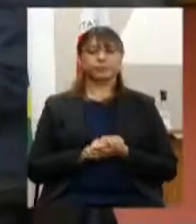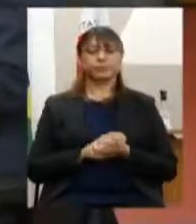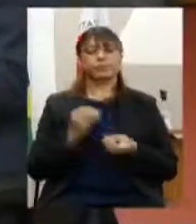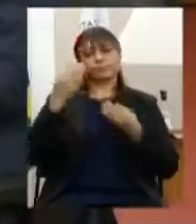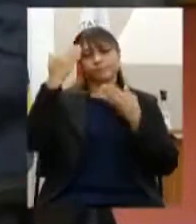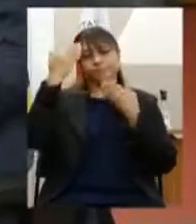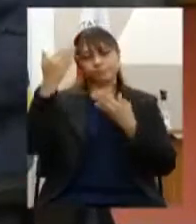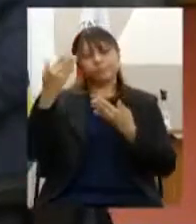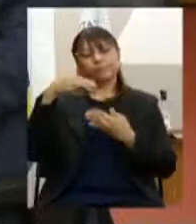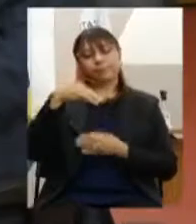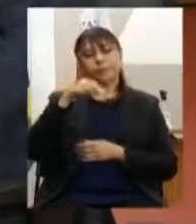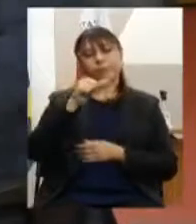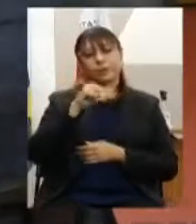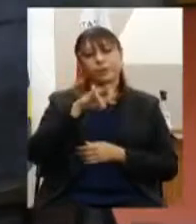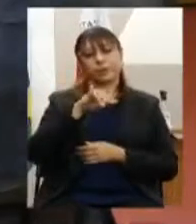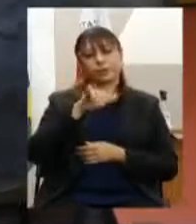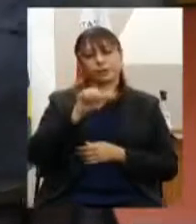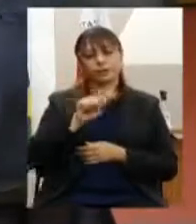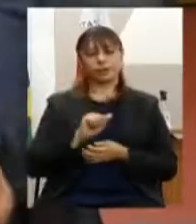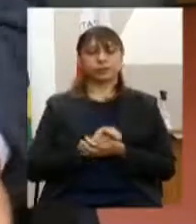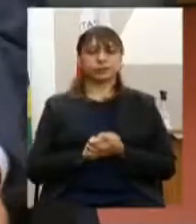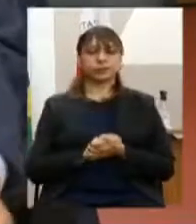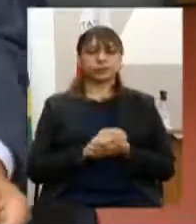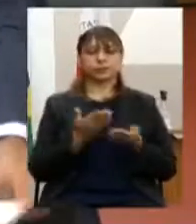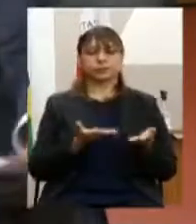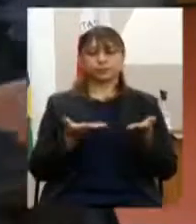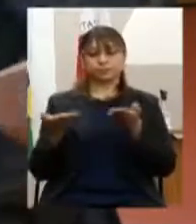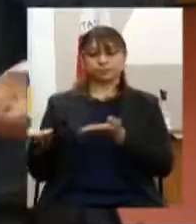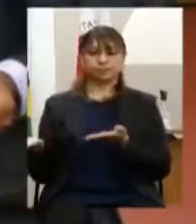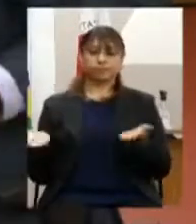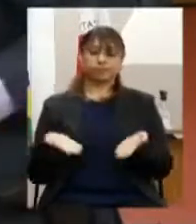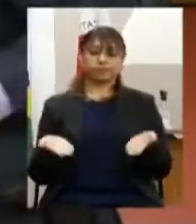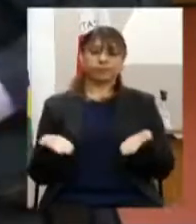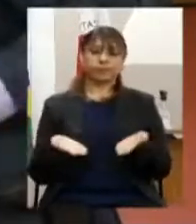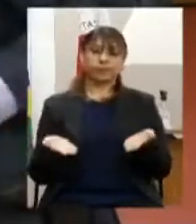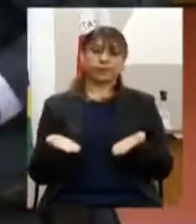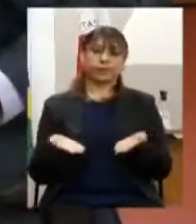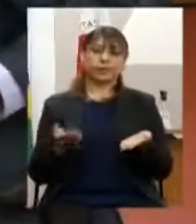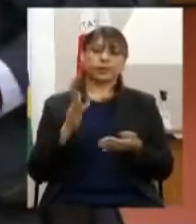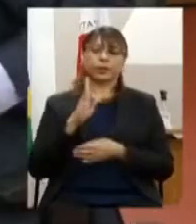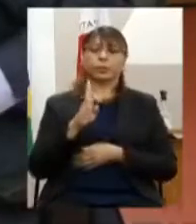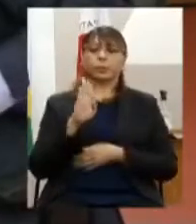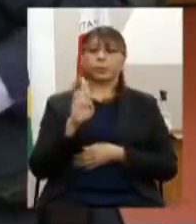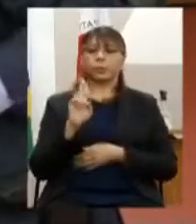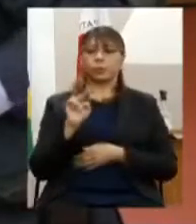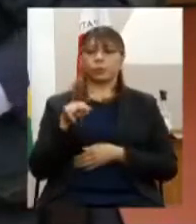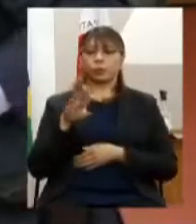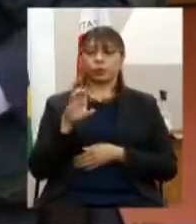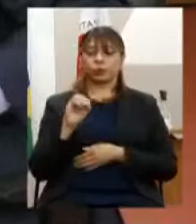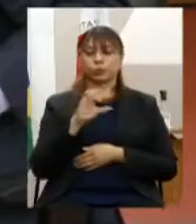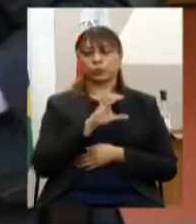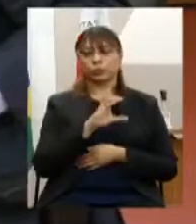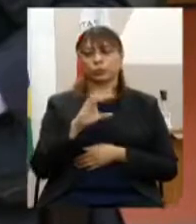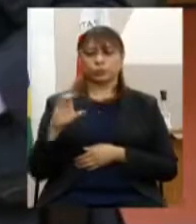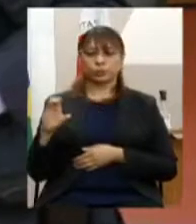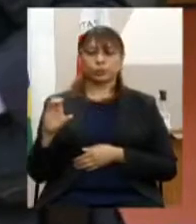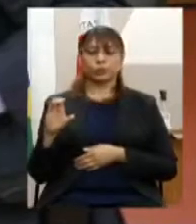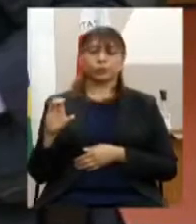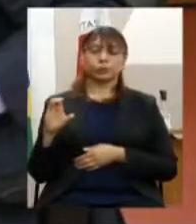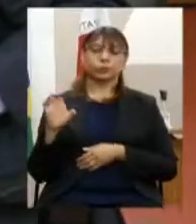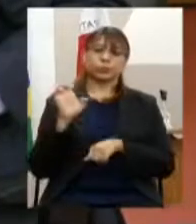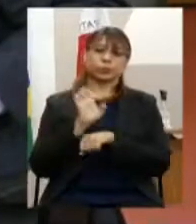obrigado a você, Maria. Passo agora a fala a Bruno Cata Preta, coordenador estadual